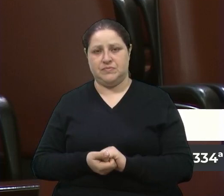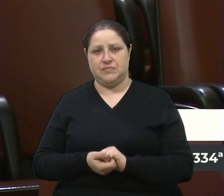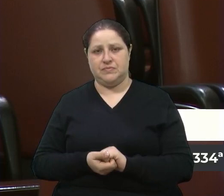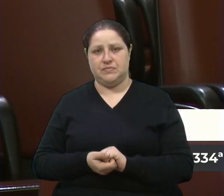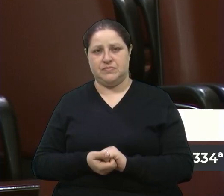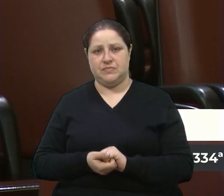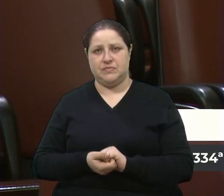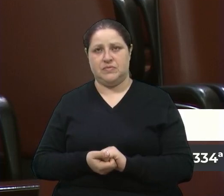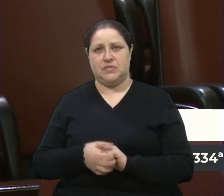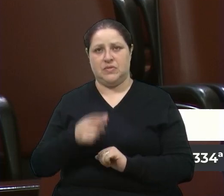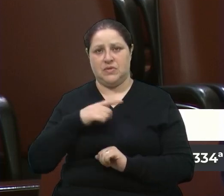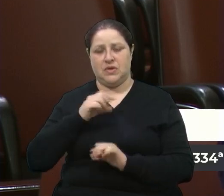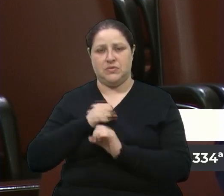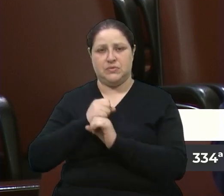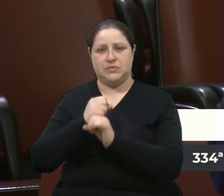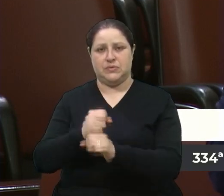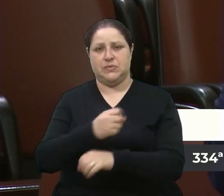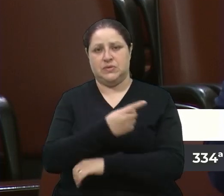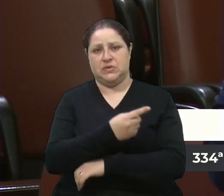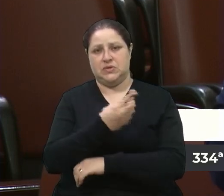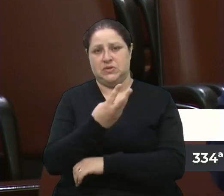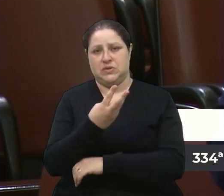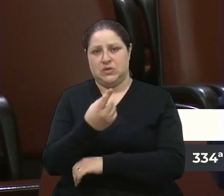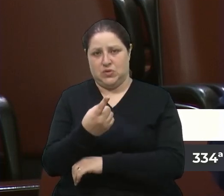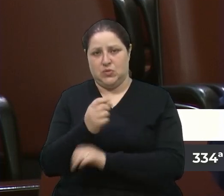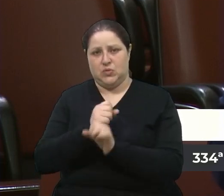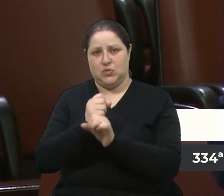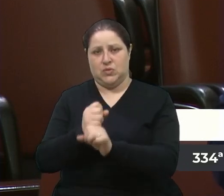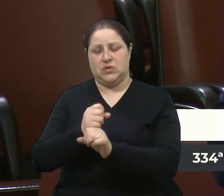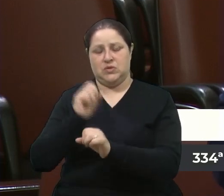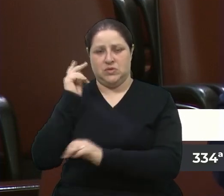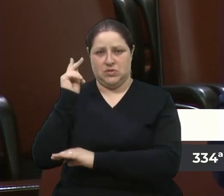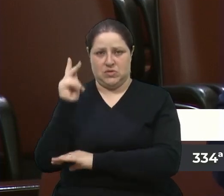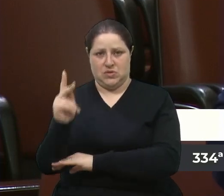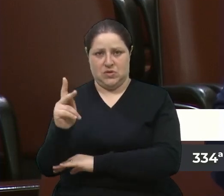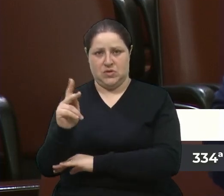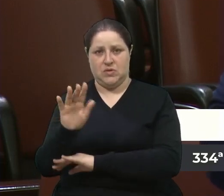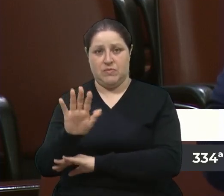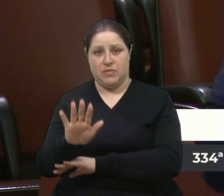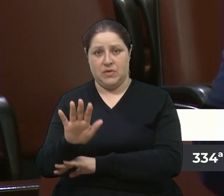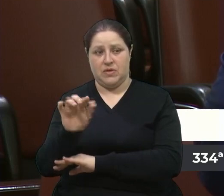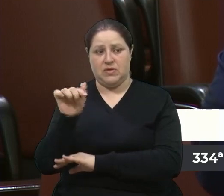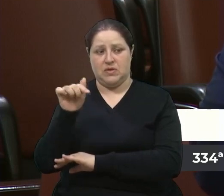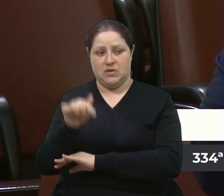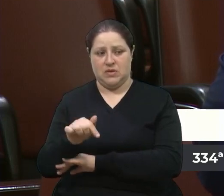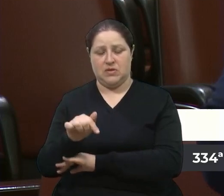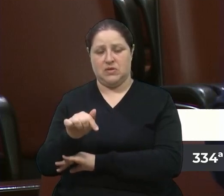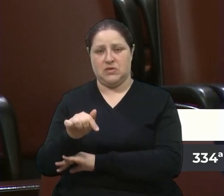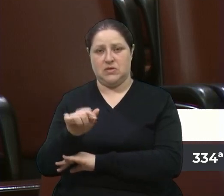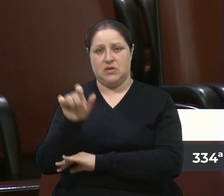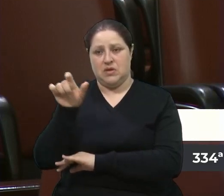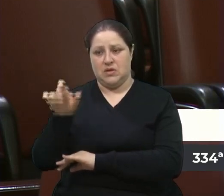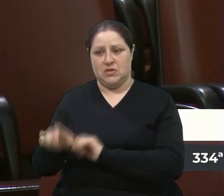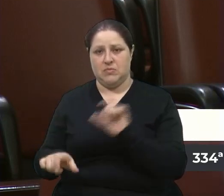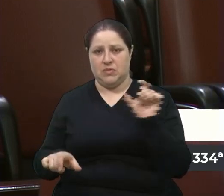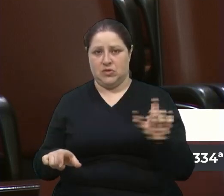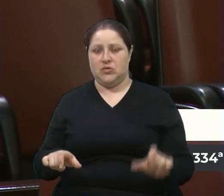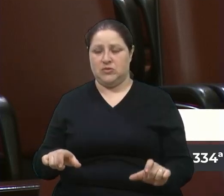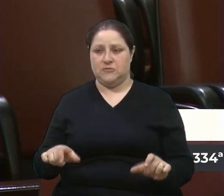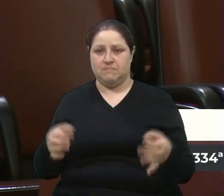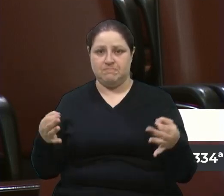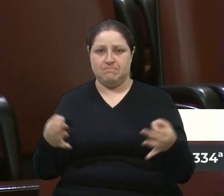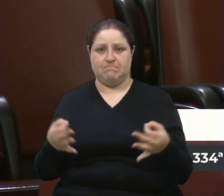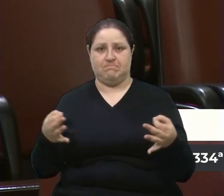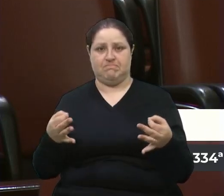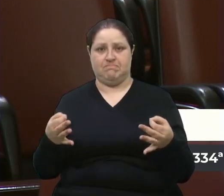Temos 331 anos de história, mas essas ilustres personalidades de Caxias do Sul,